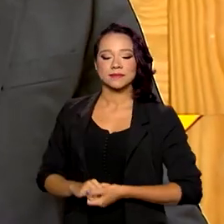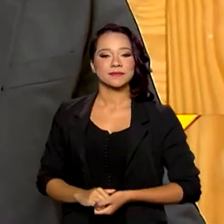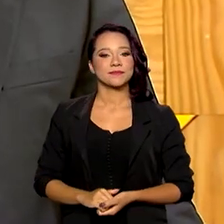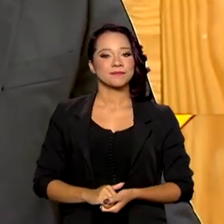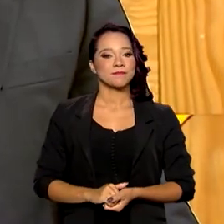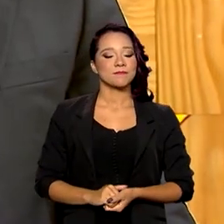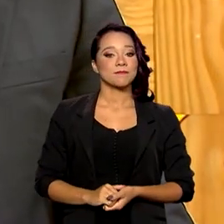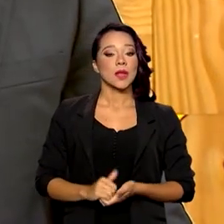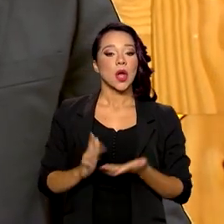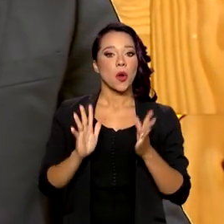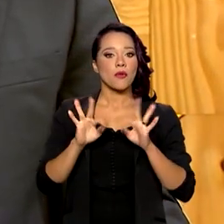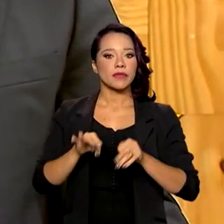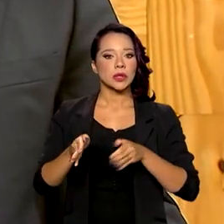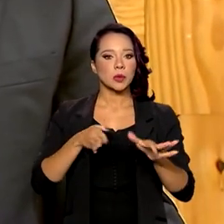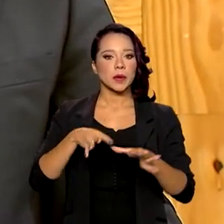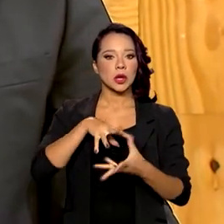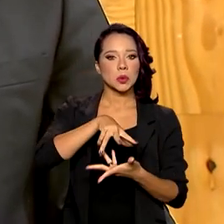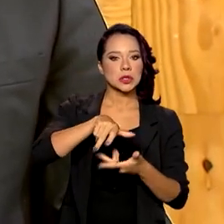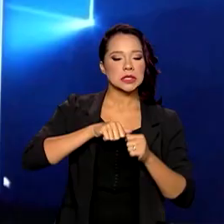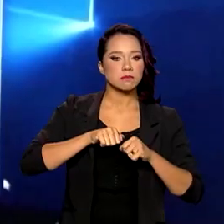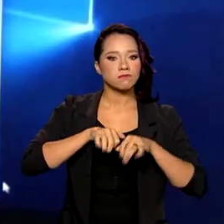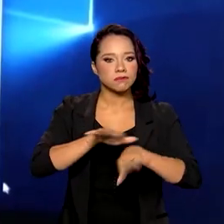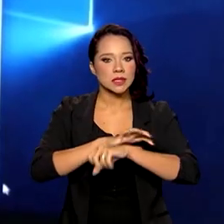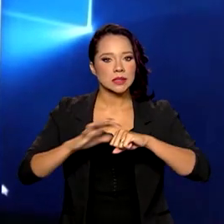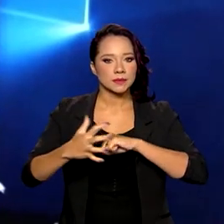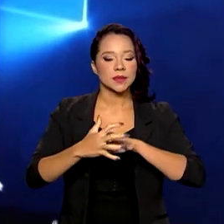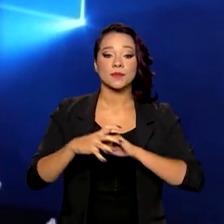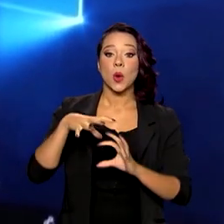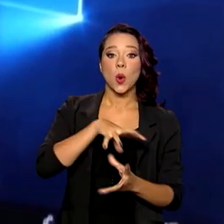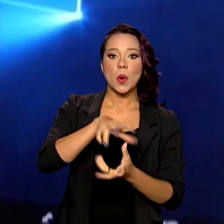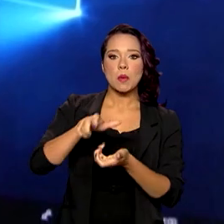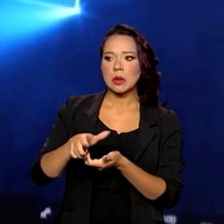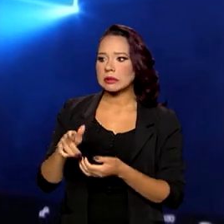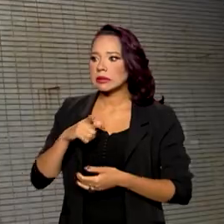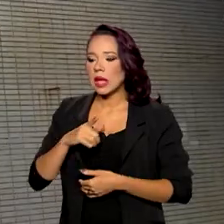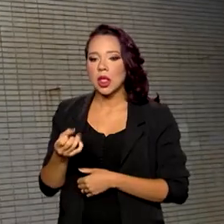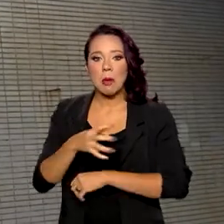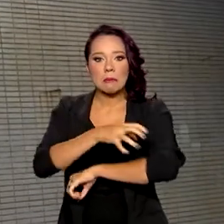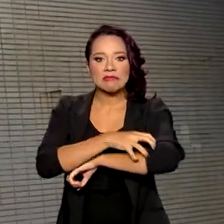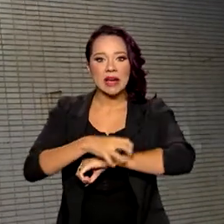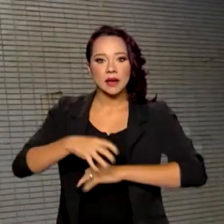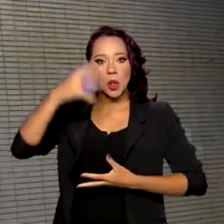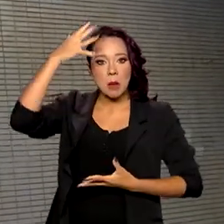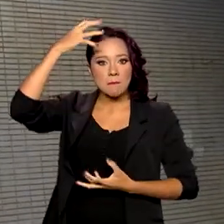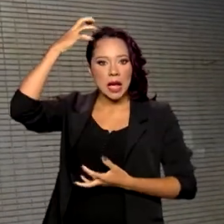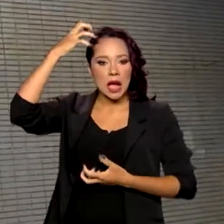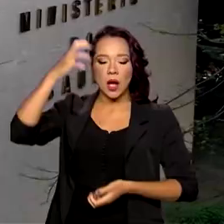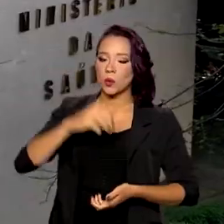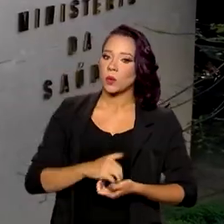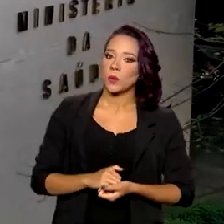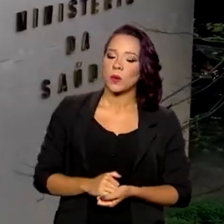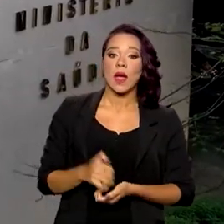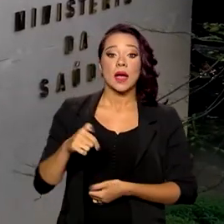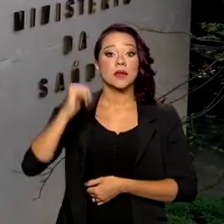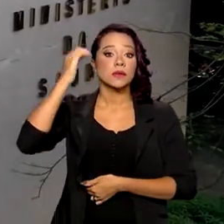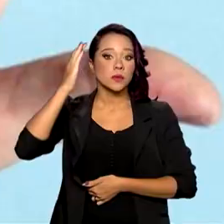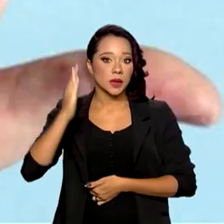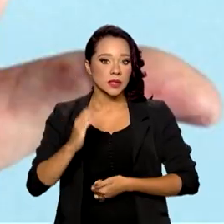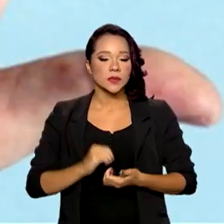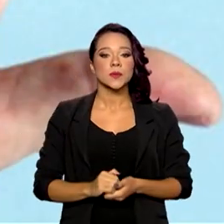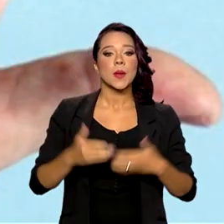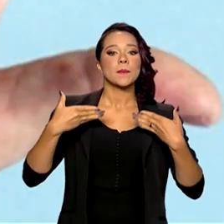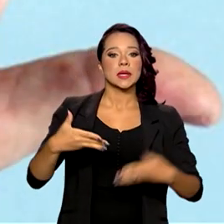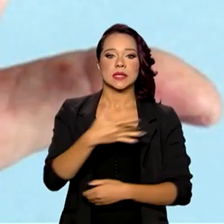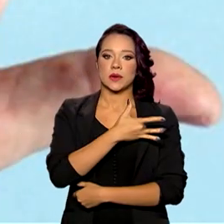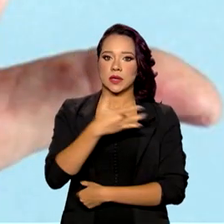Com o fim do período pandêmico da Covid-19, o mundo se depara com a varíola dos macacos. Aqui no Brasil, o